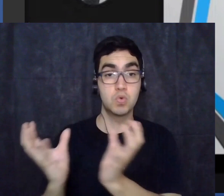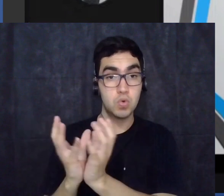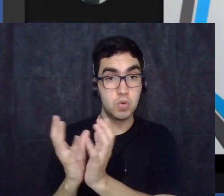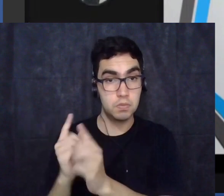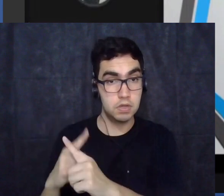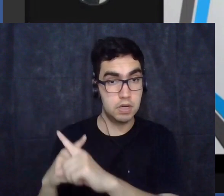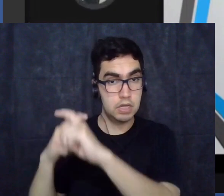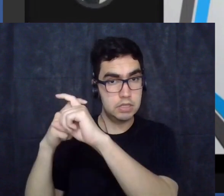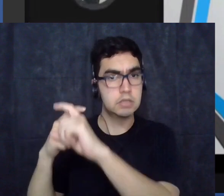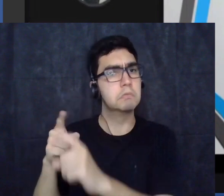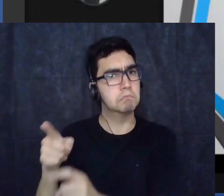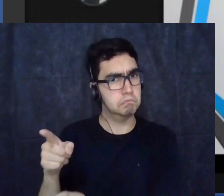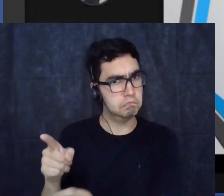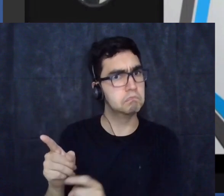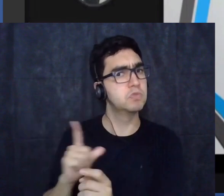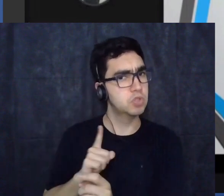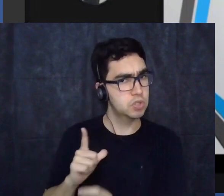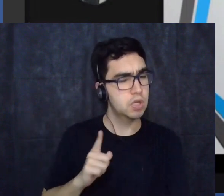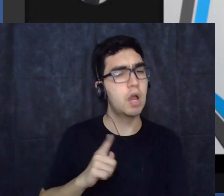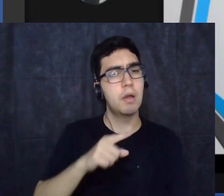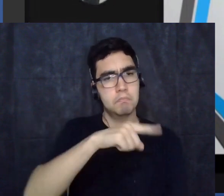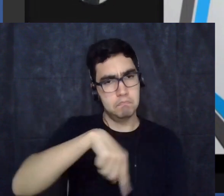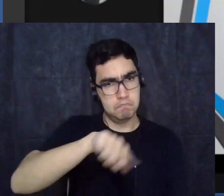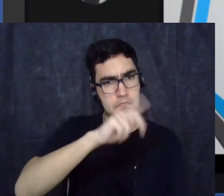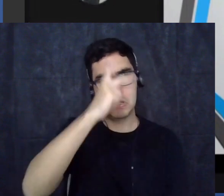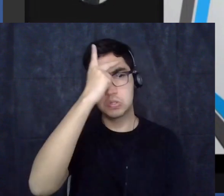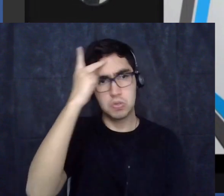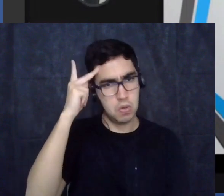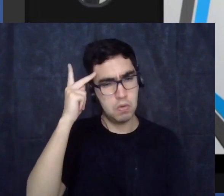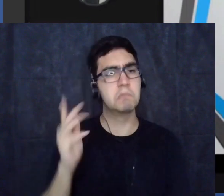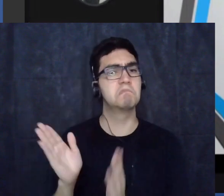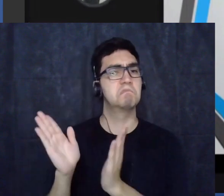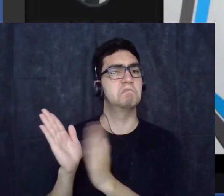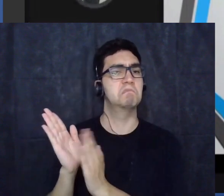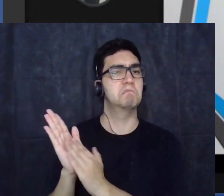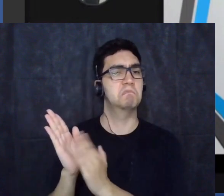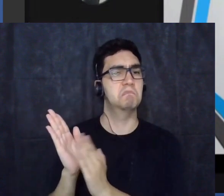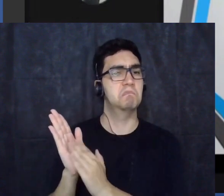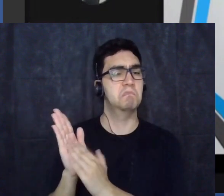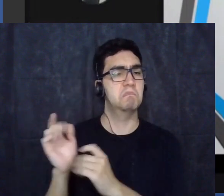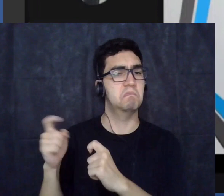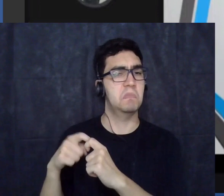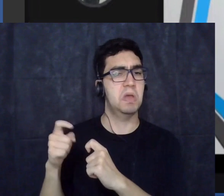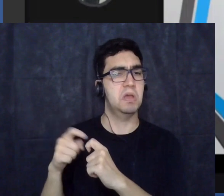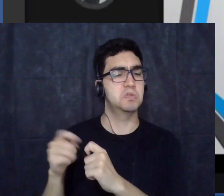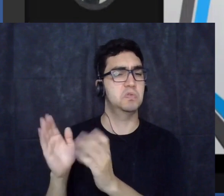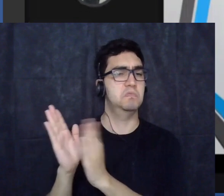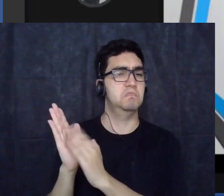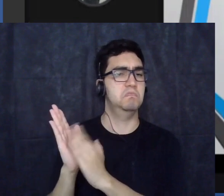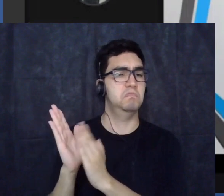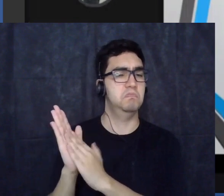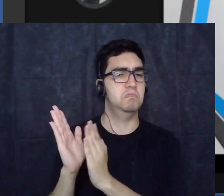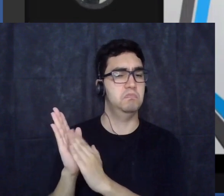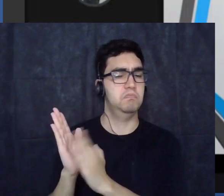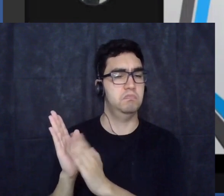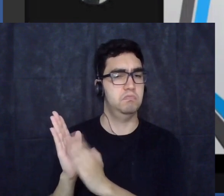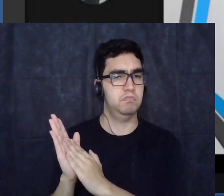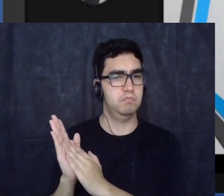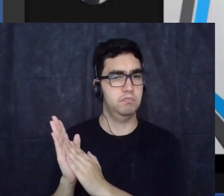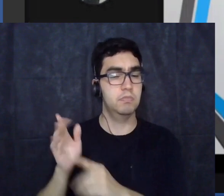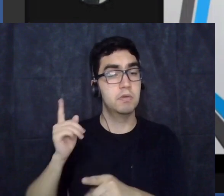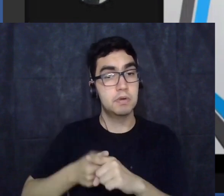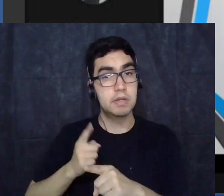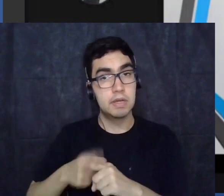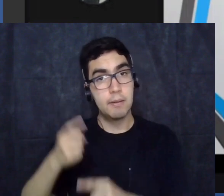pelas teorias de seus médicos porque eles colocavam que havia um horizonte novo